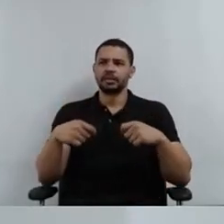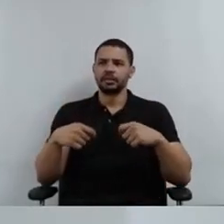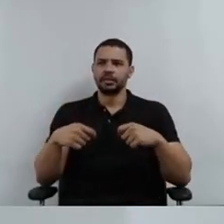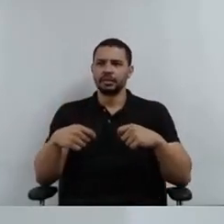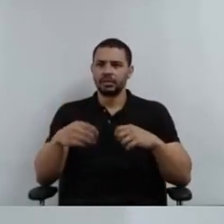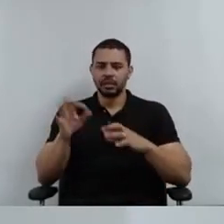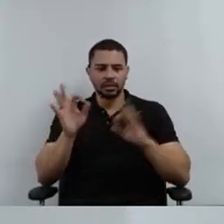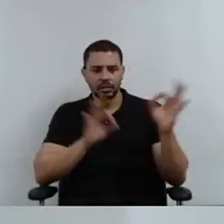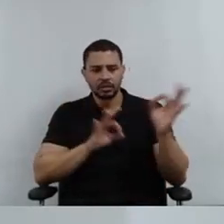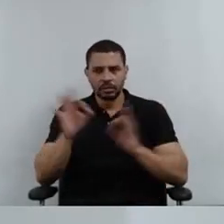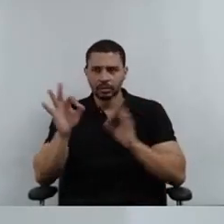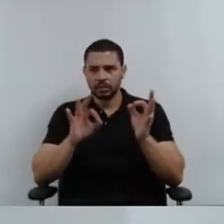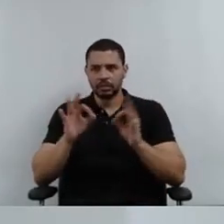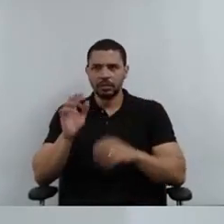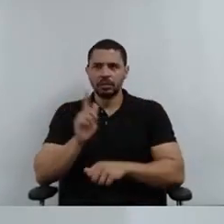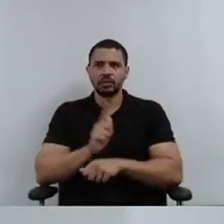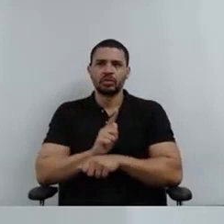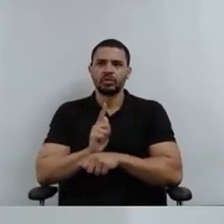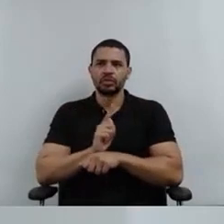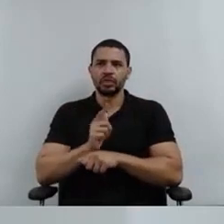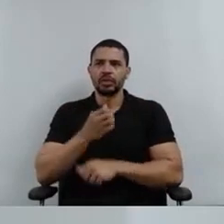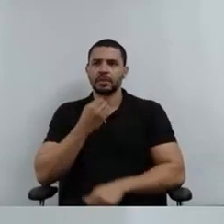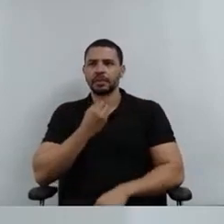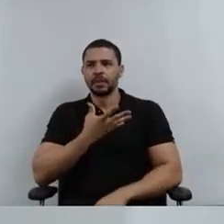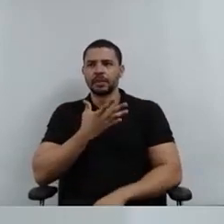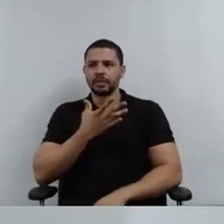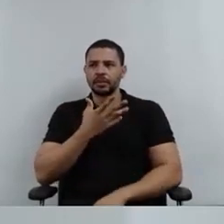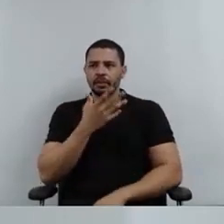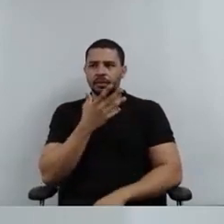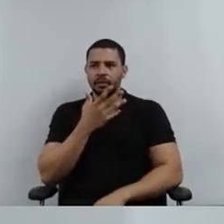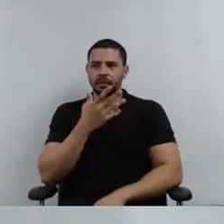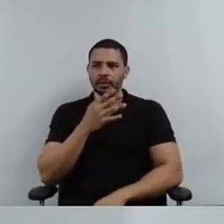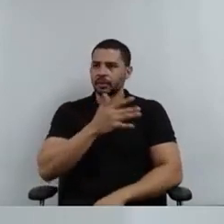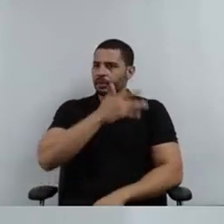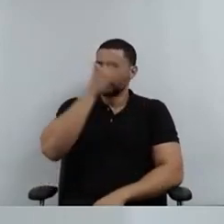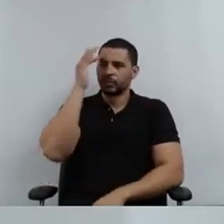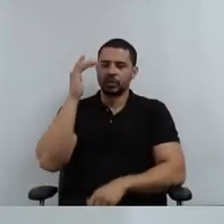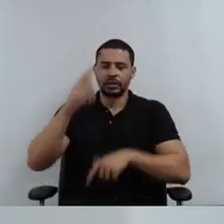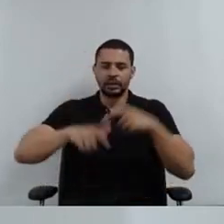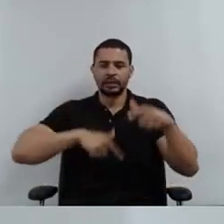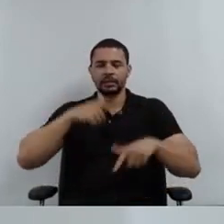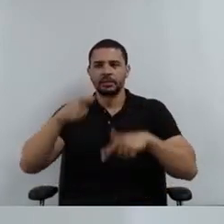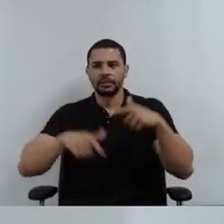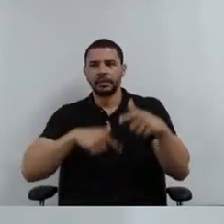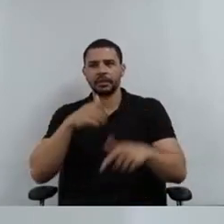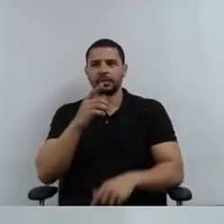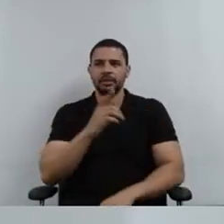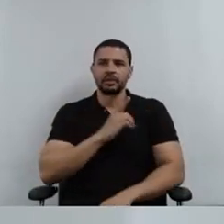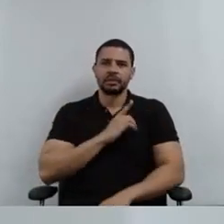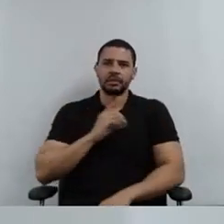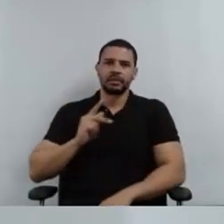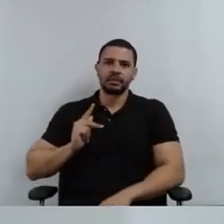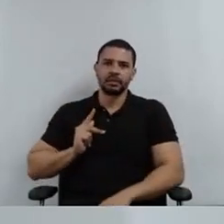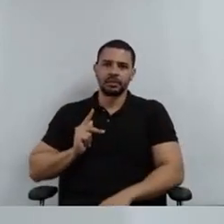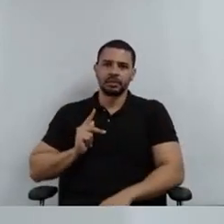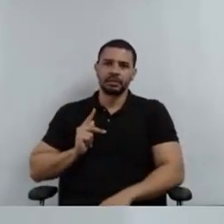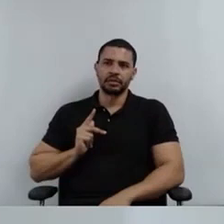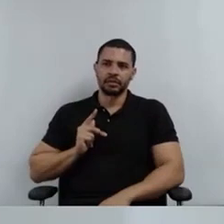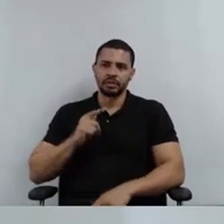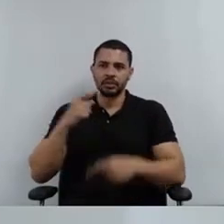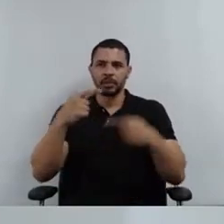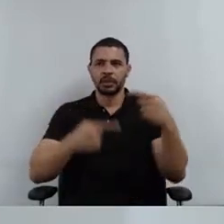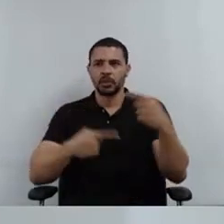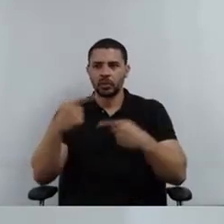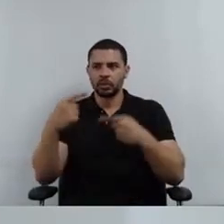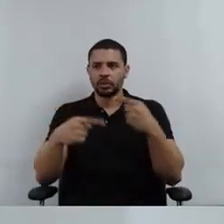para o bem da instituição e da saúde de todas as pessoas que aqui trabalham. Há que se conectar às ações políticas com a realidade